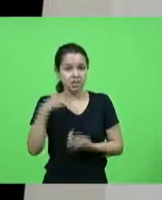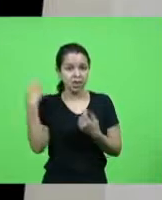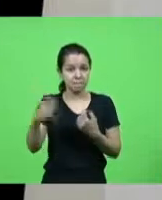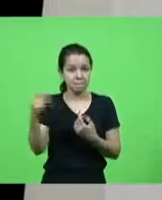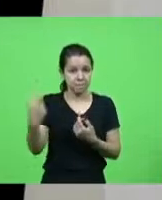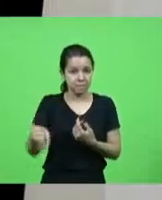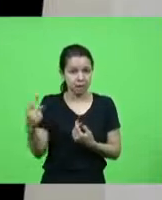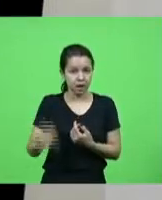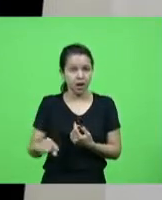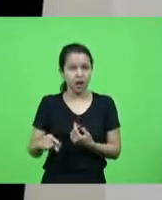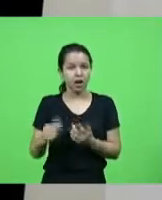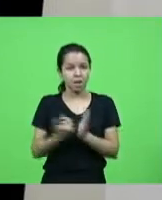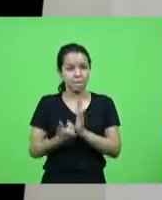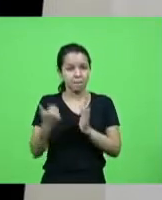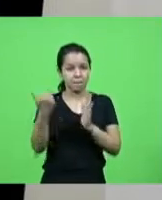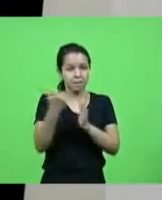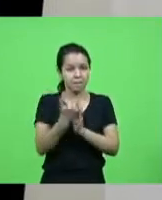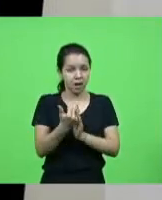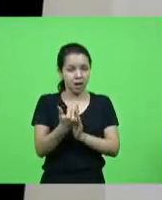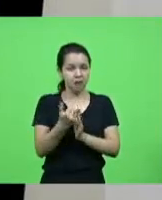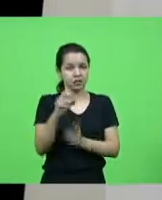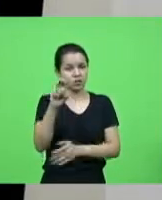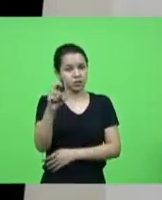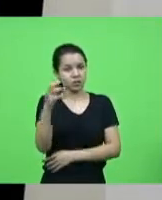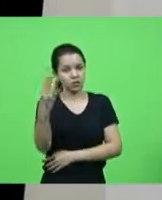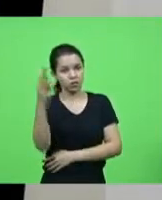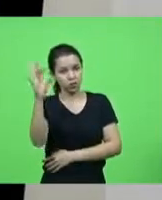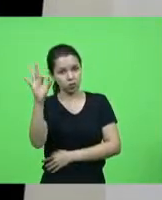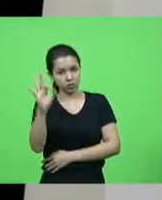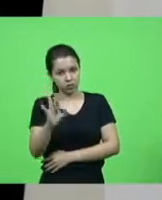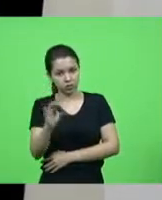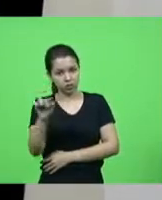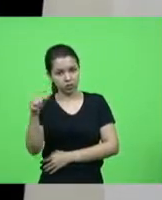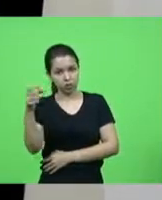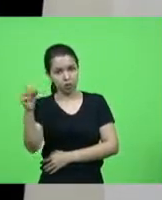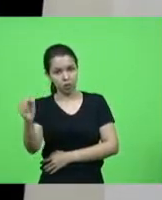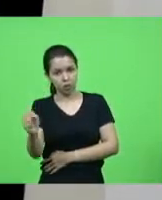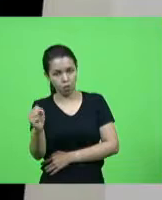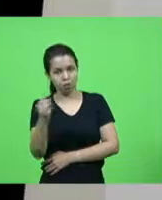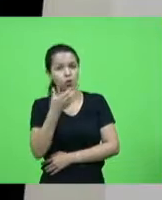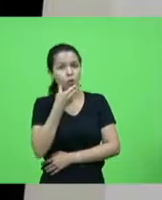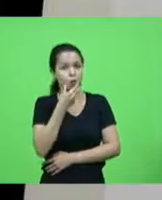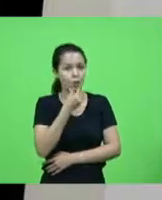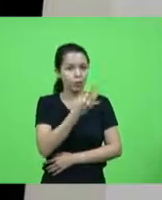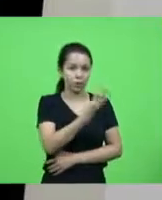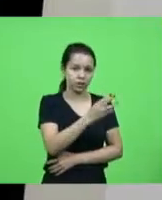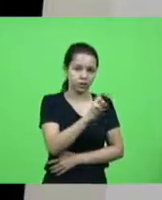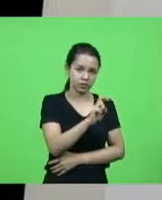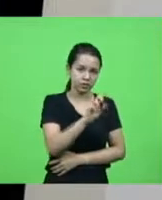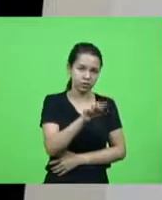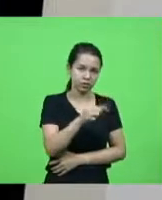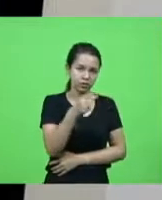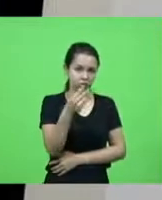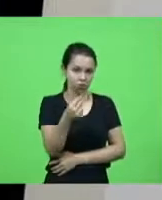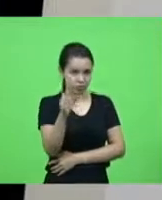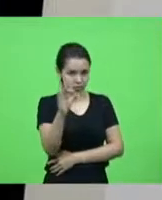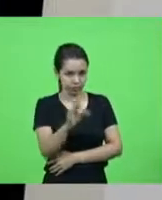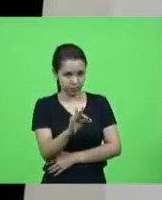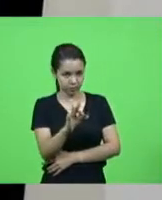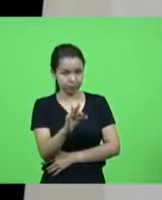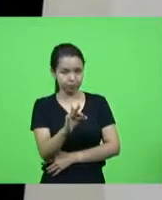mais violência são 54% vírgula 8 e masculino 45,2 pode passar o próximo